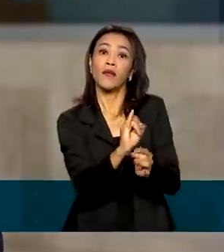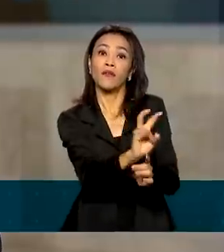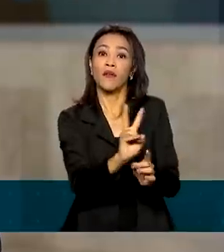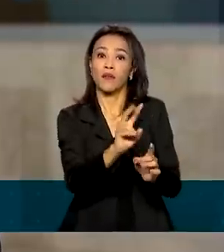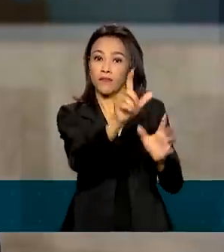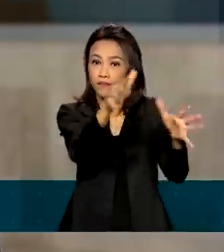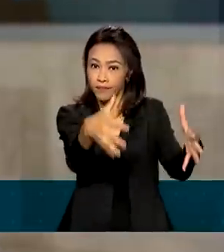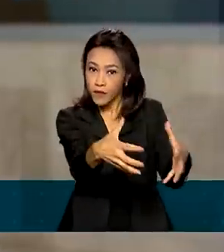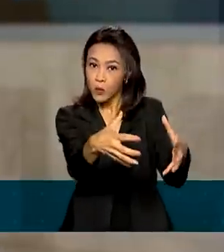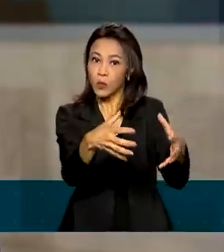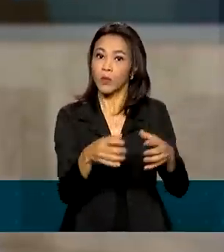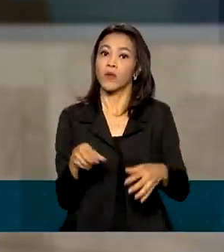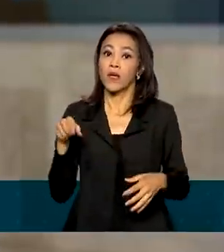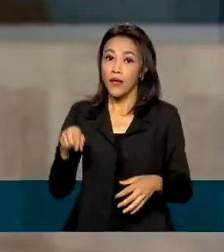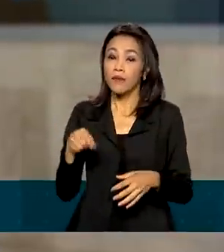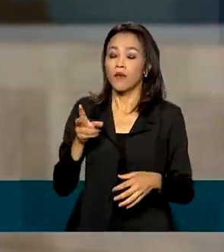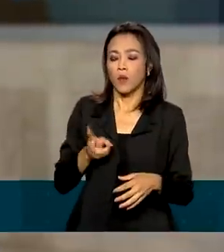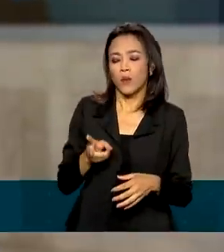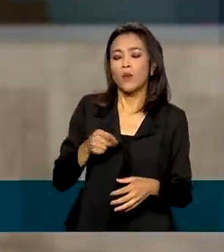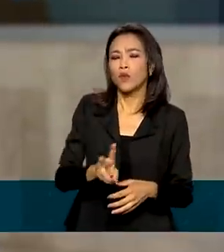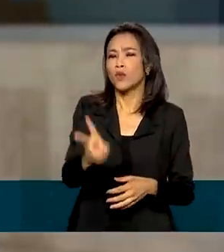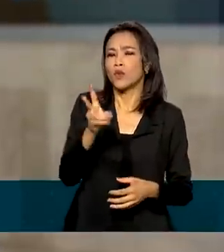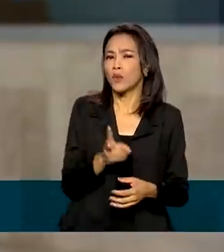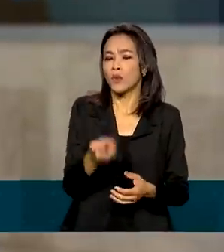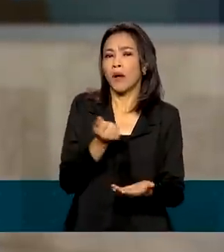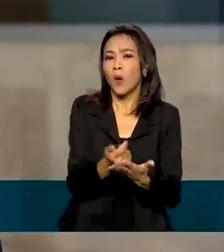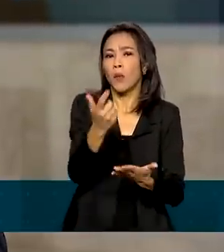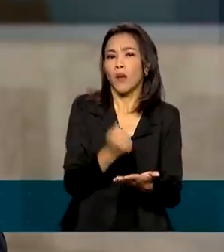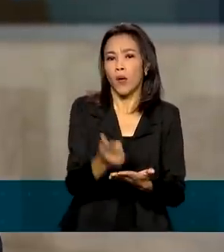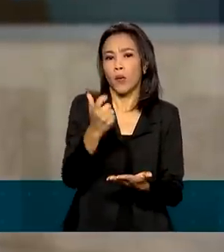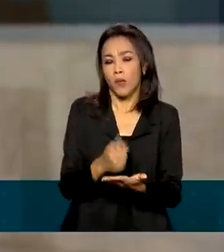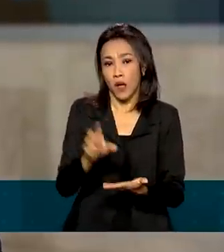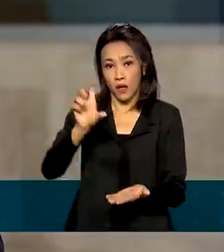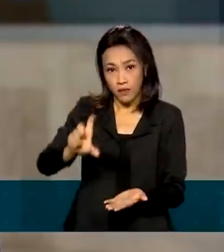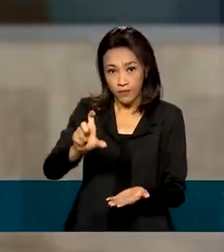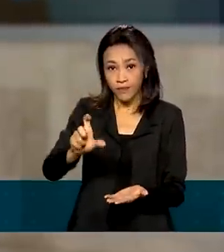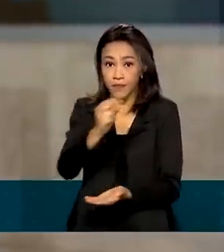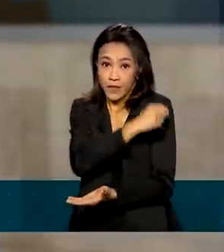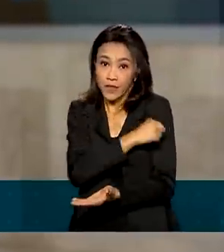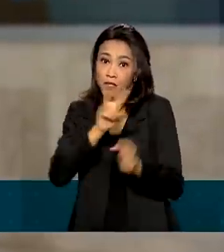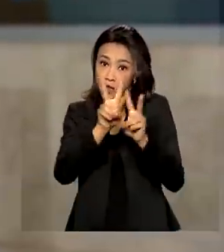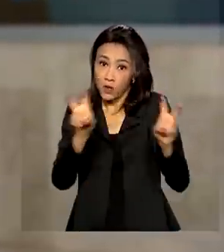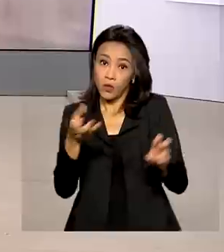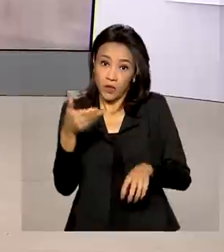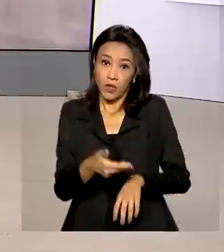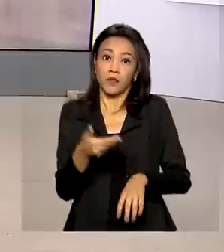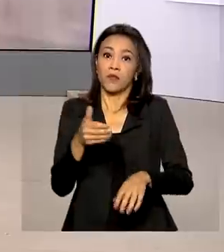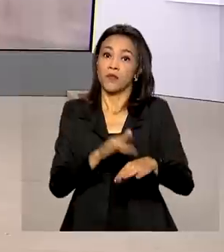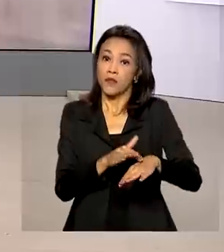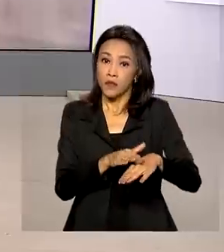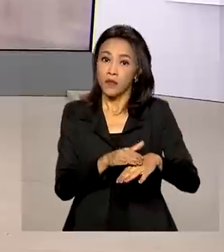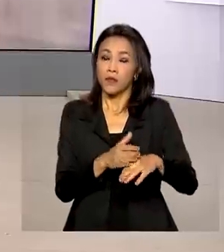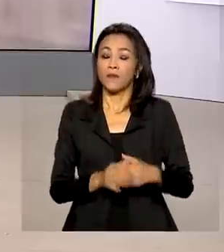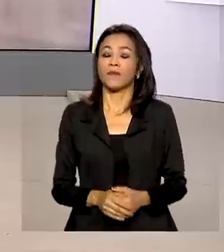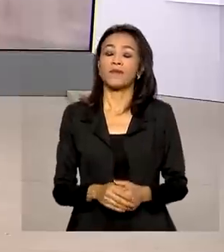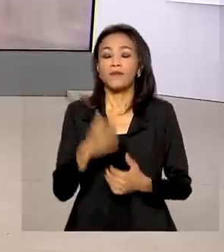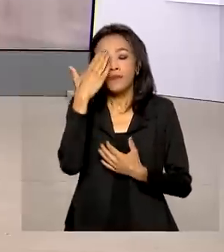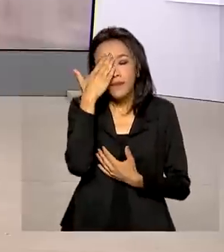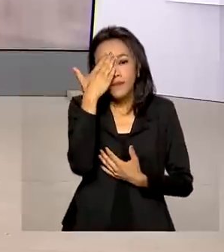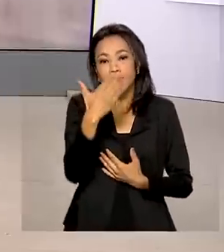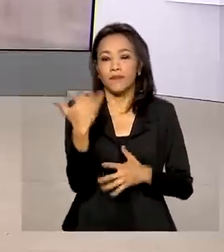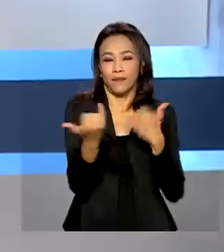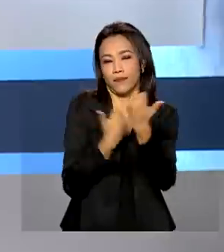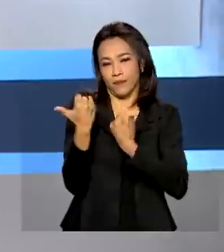Saúde segue em tratativos para a compra de mais vacinas contra essa doença. volto com você, Renata. Tá certo, Glauco. Obrigada pelas suas